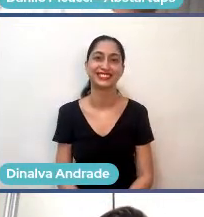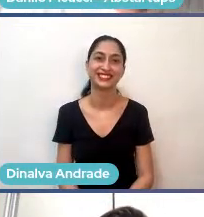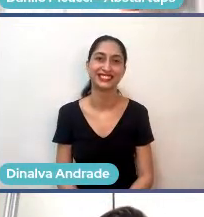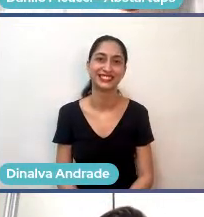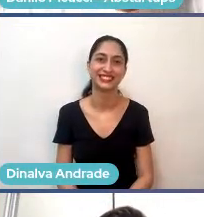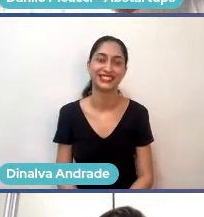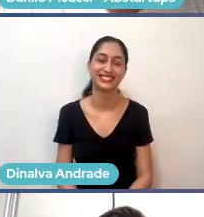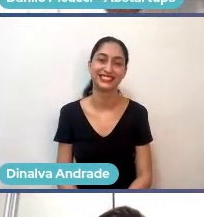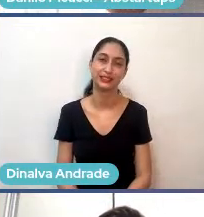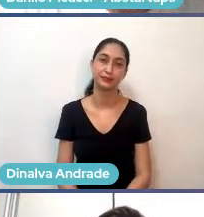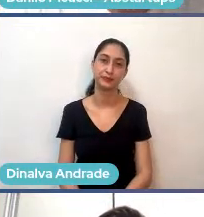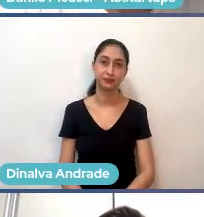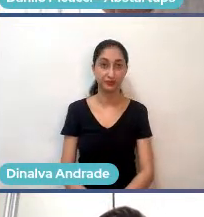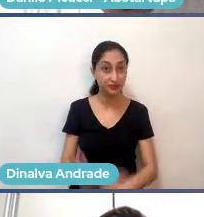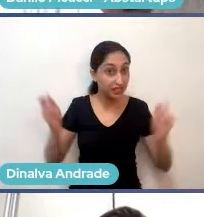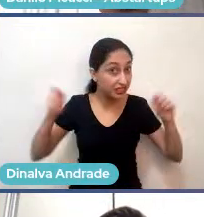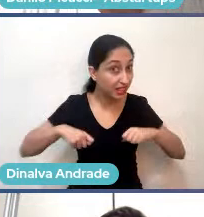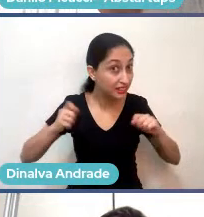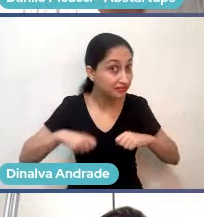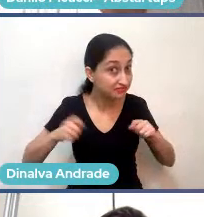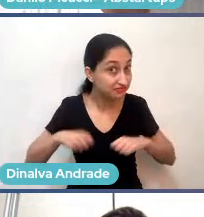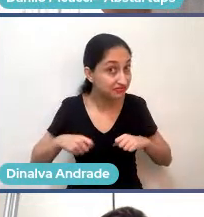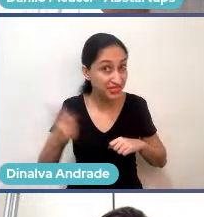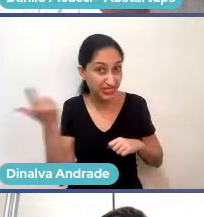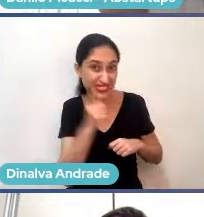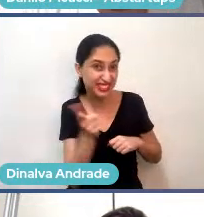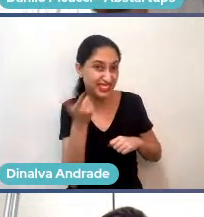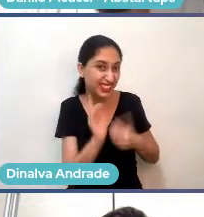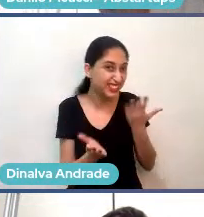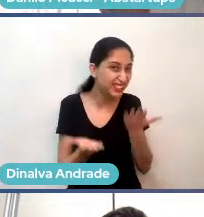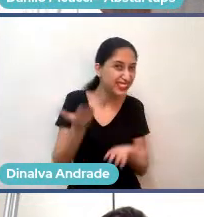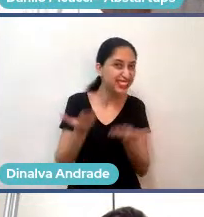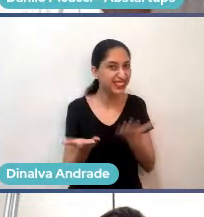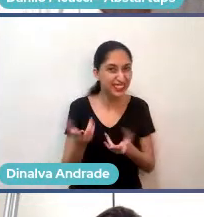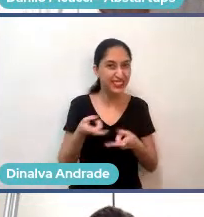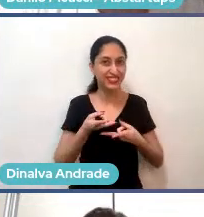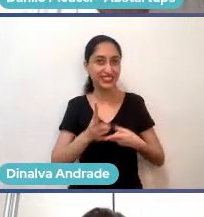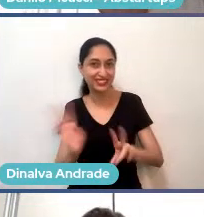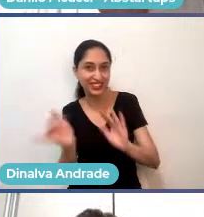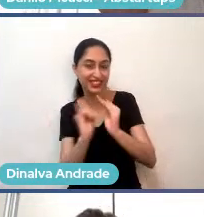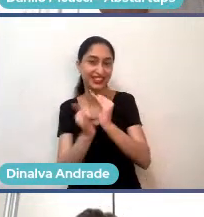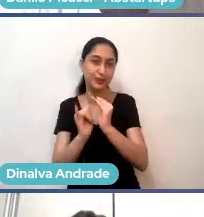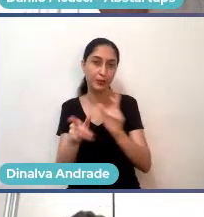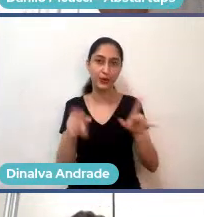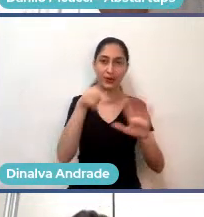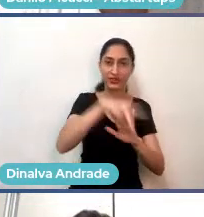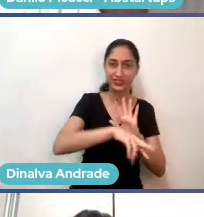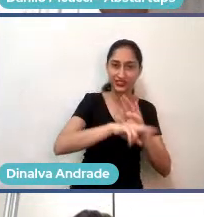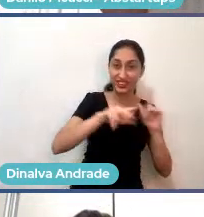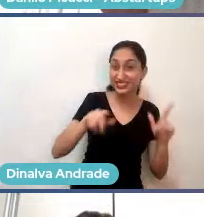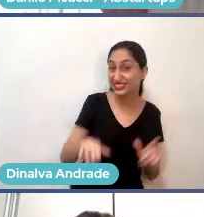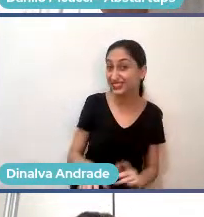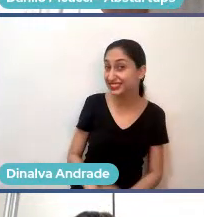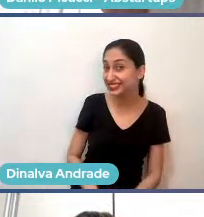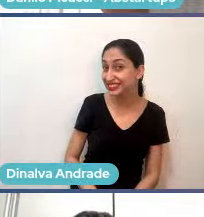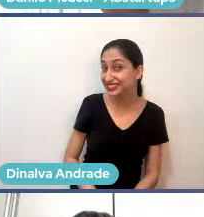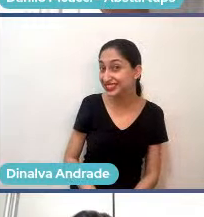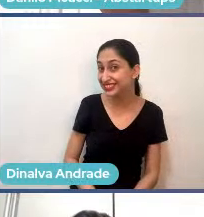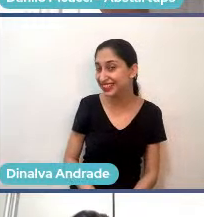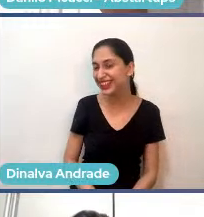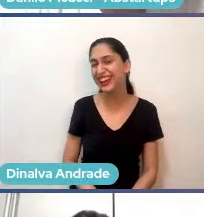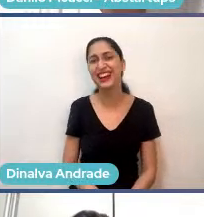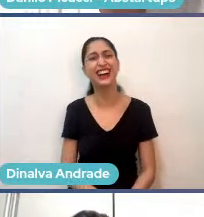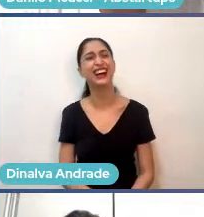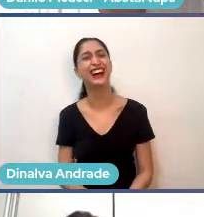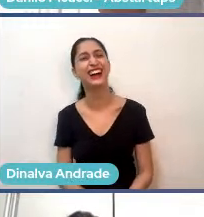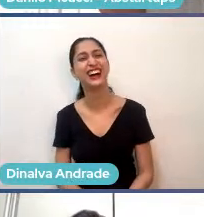Massa! Mas está dando para equilibrar os pratos? Você consegue tocar a startup, os projetos? Está dando de algum